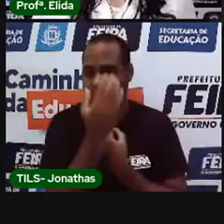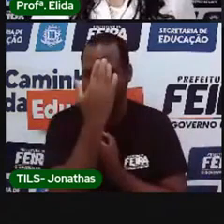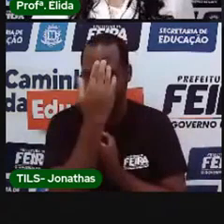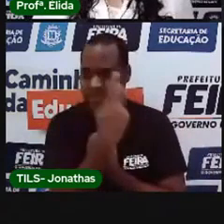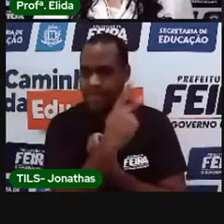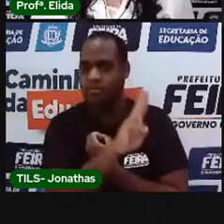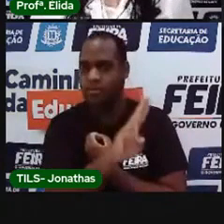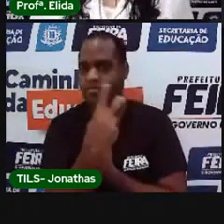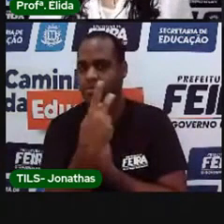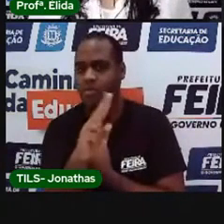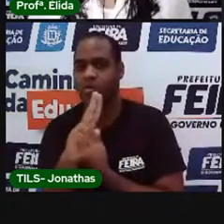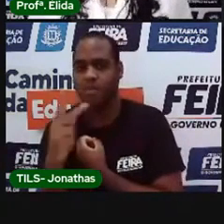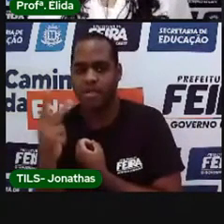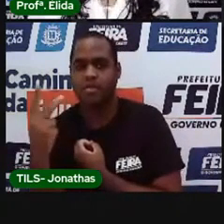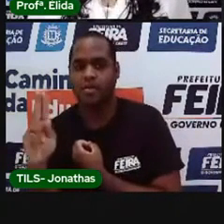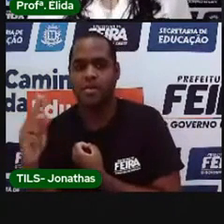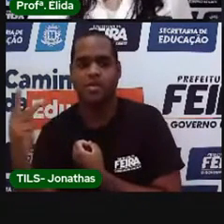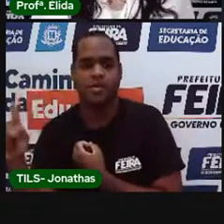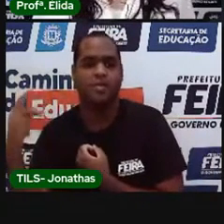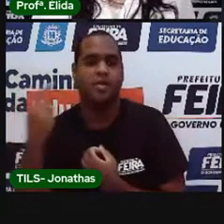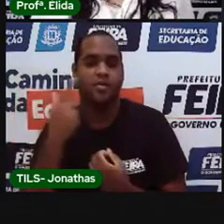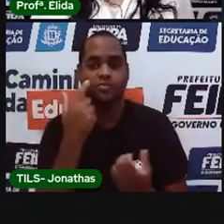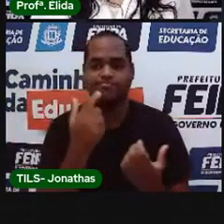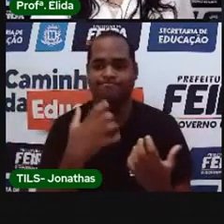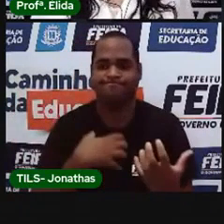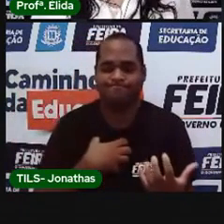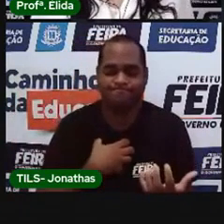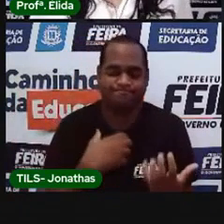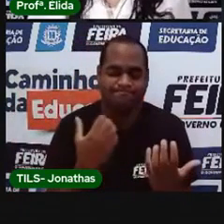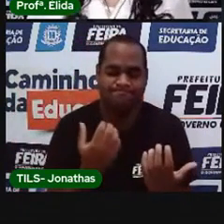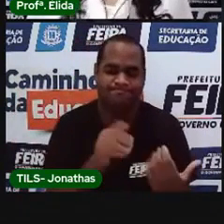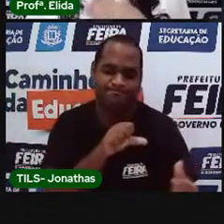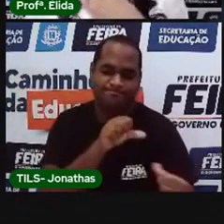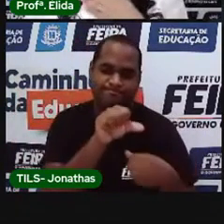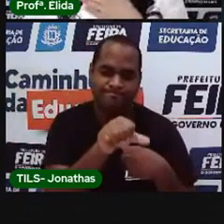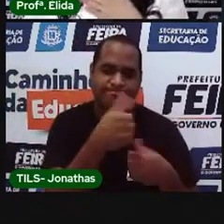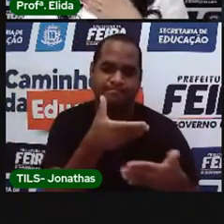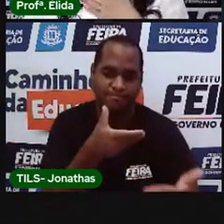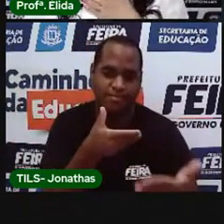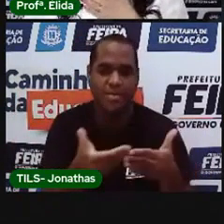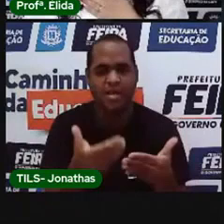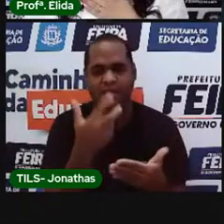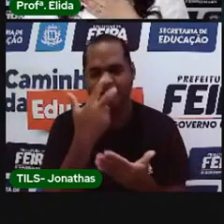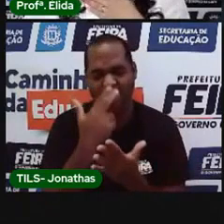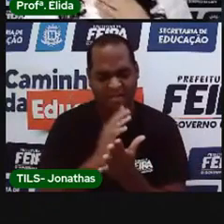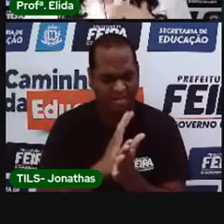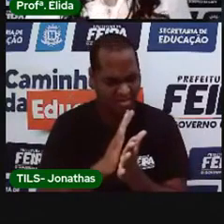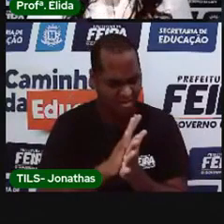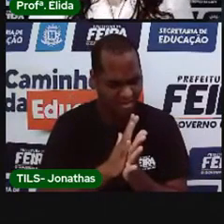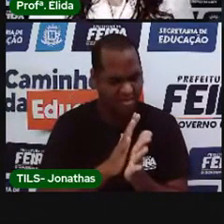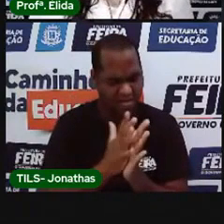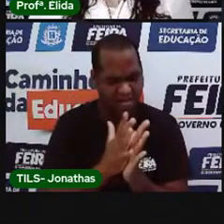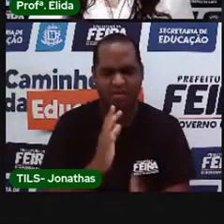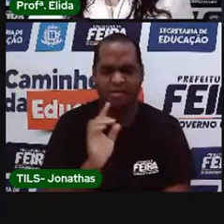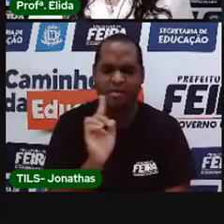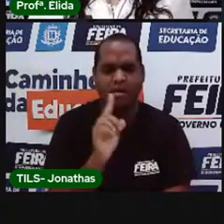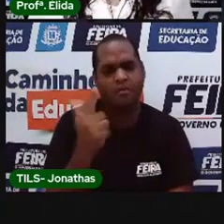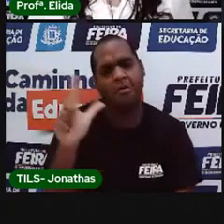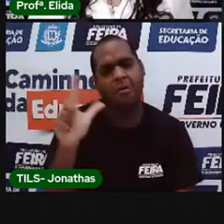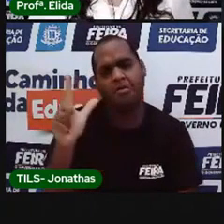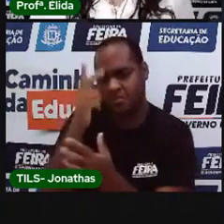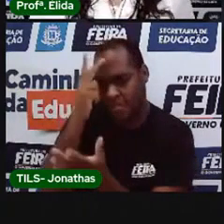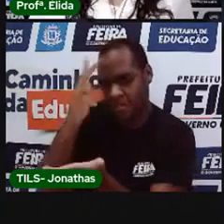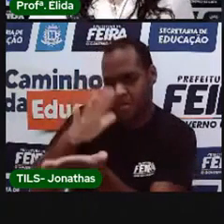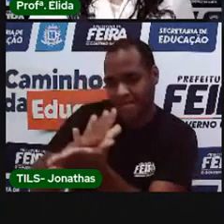seus nomes, para a gente poder conviver com elas sem a gente se machucar e sem machucar as